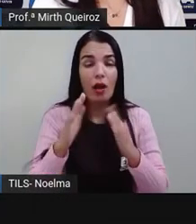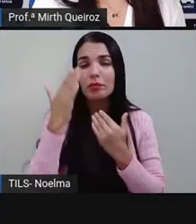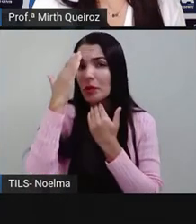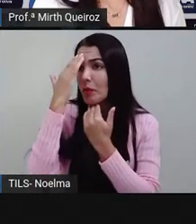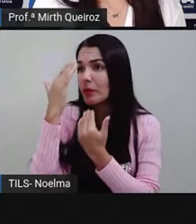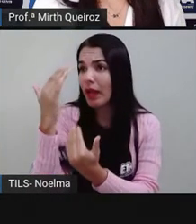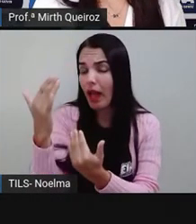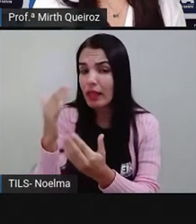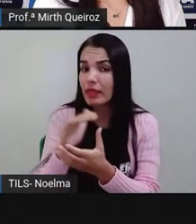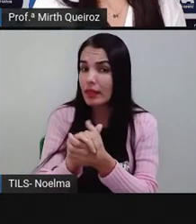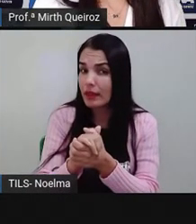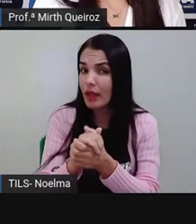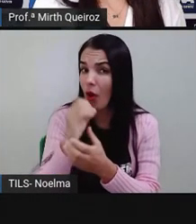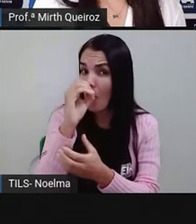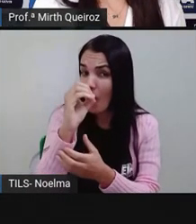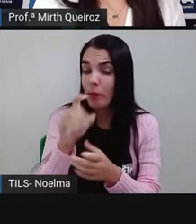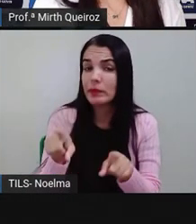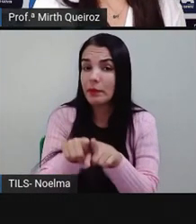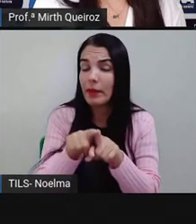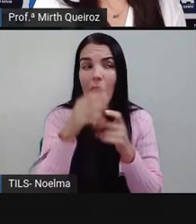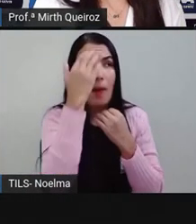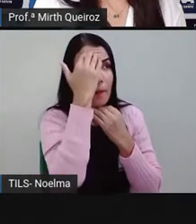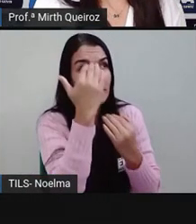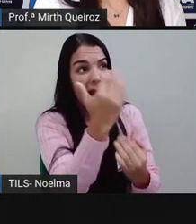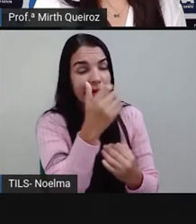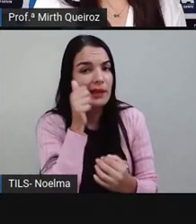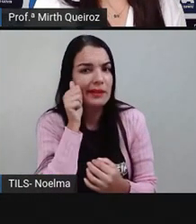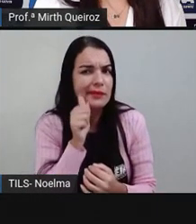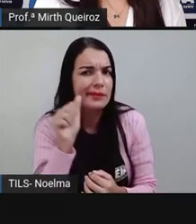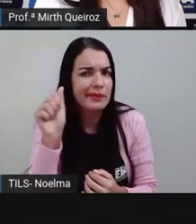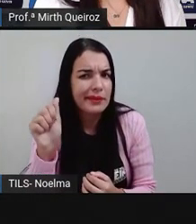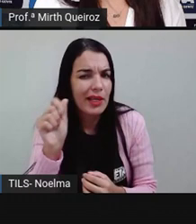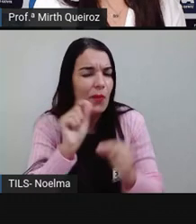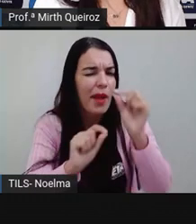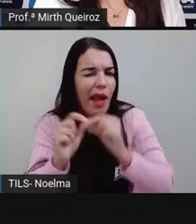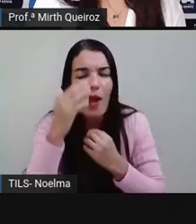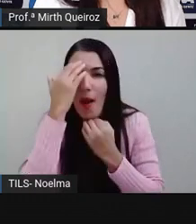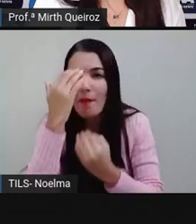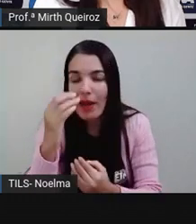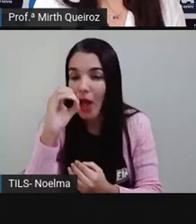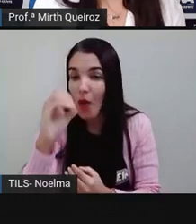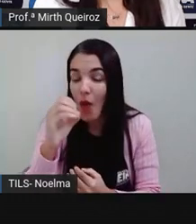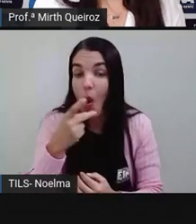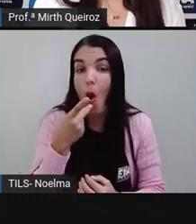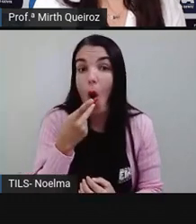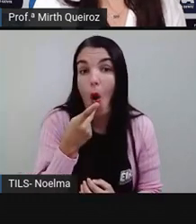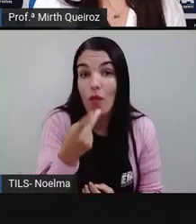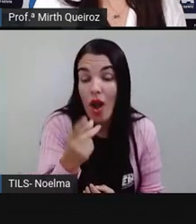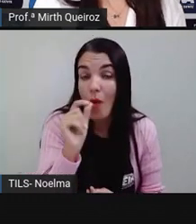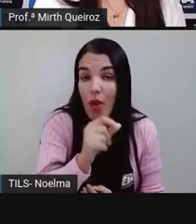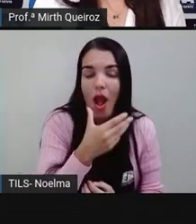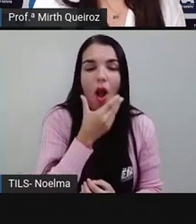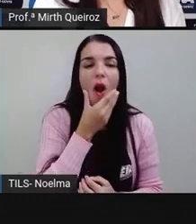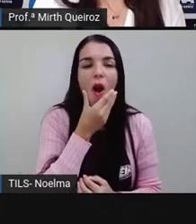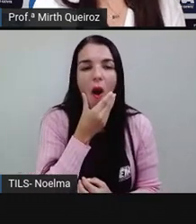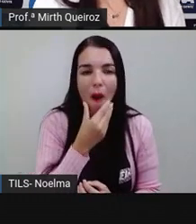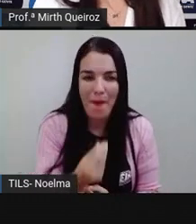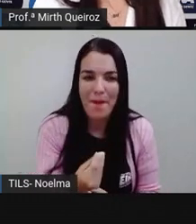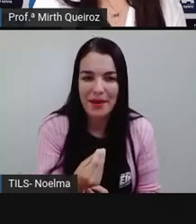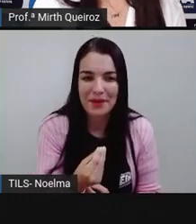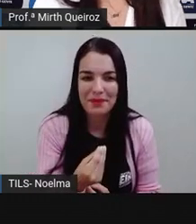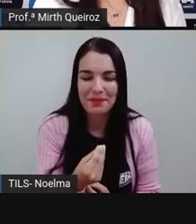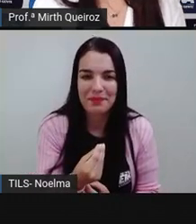Obrigado versus obrigada. Obrigado, quem diz? É o homem, né? Masculino.